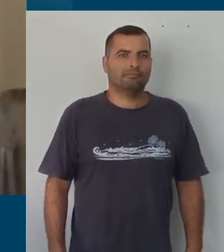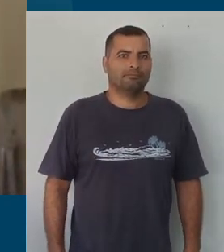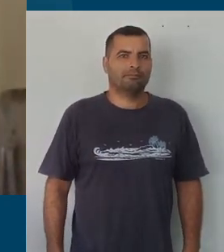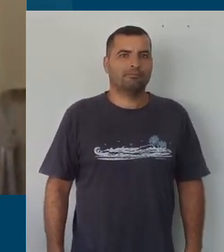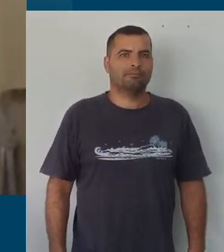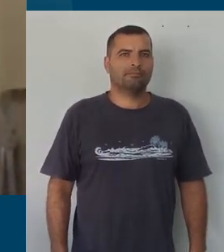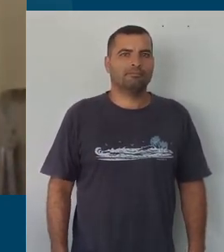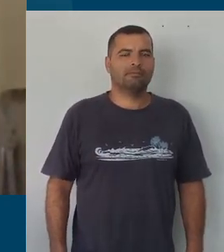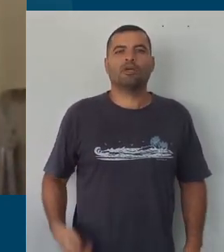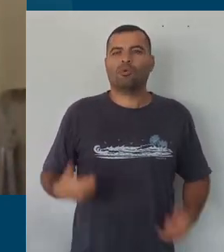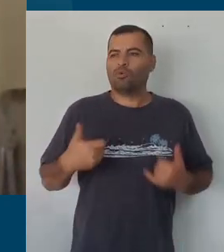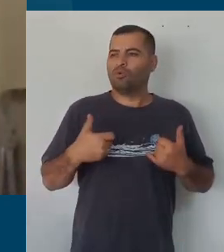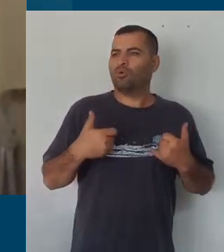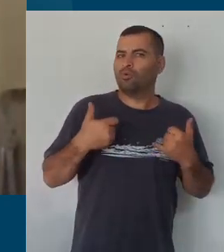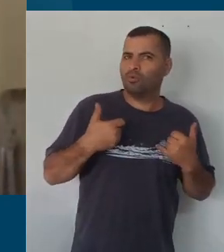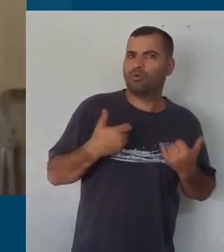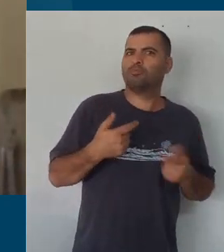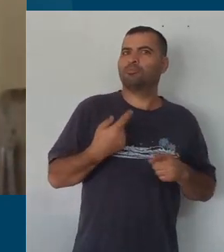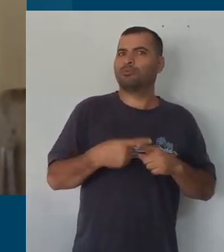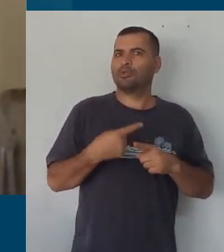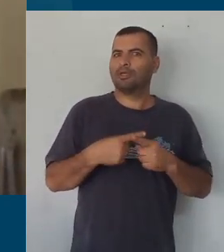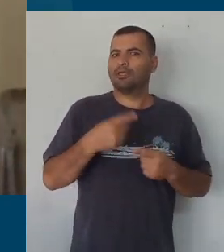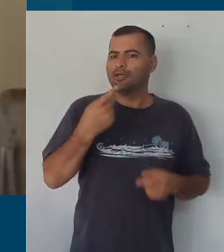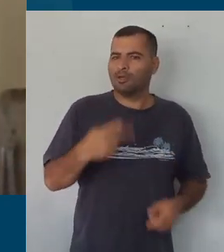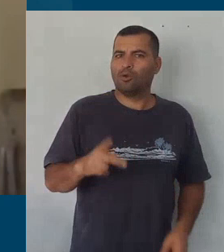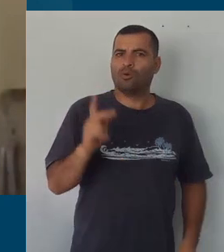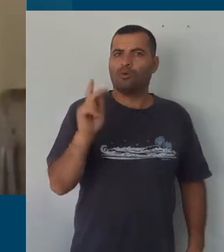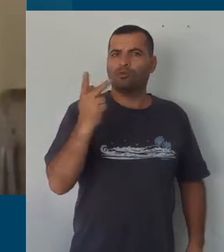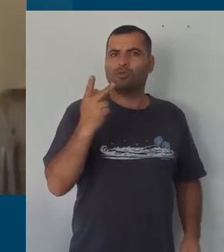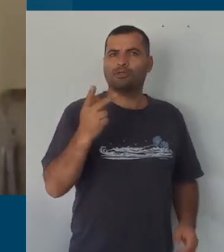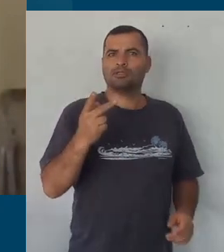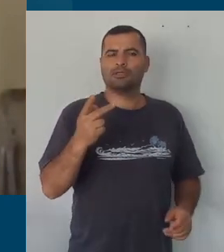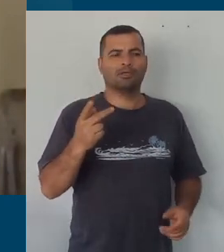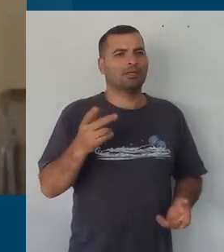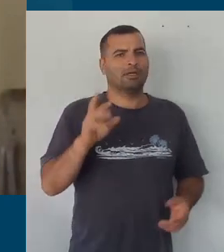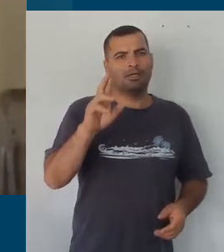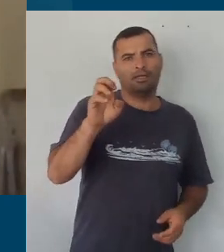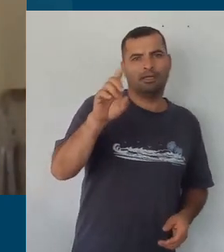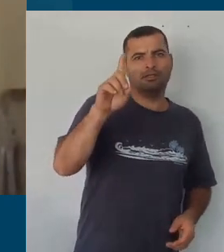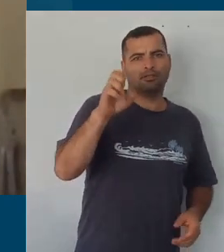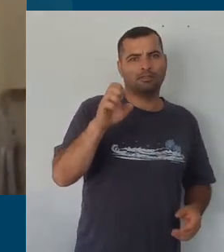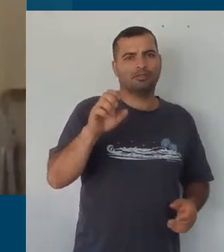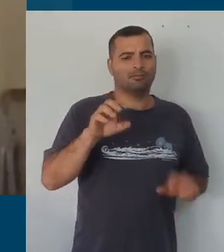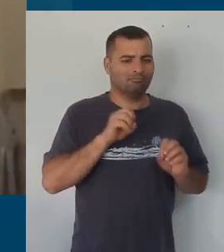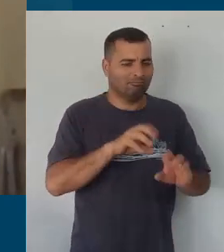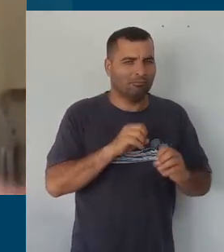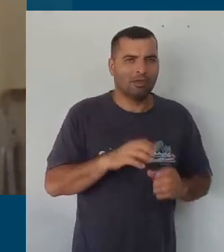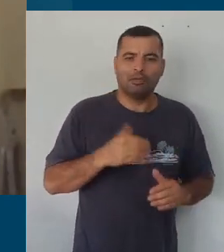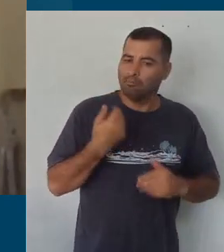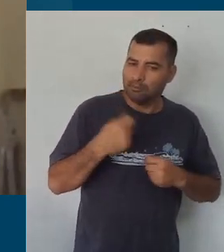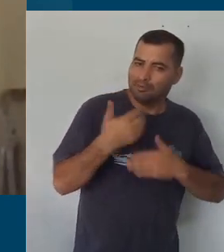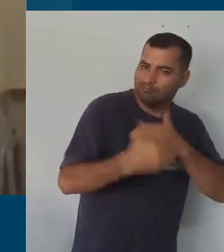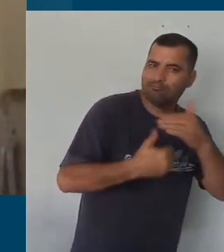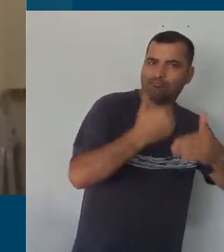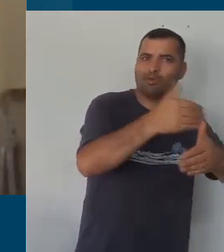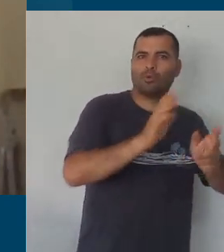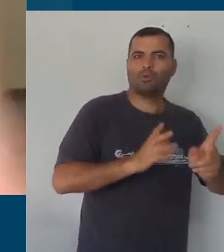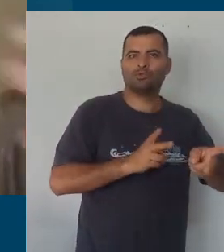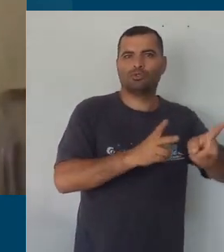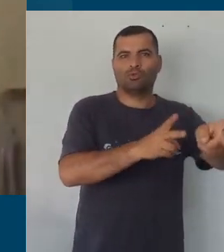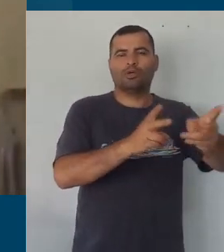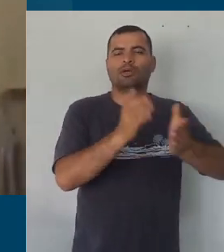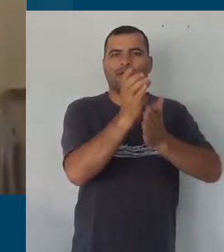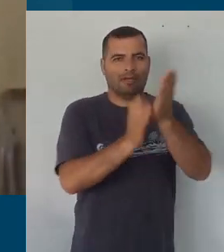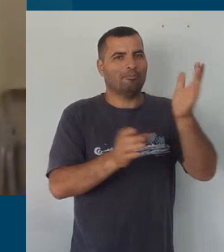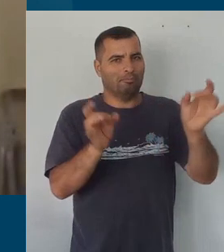Orgulho dessa rede municipal, precisamos avançar em muitas questões após esse currículo, é